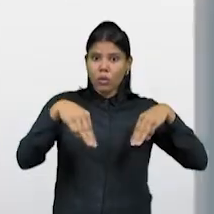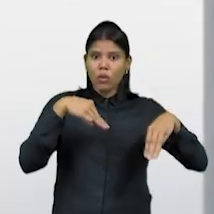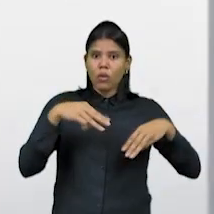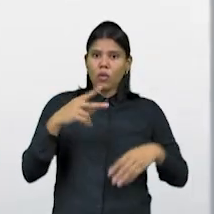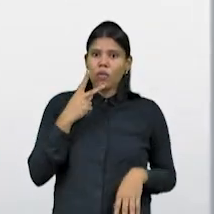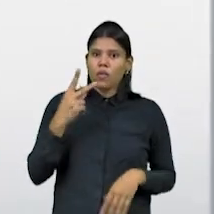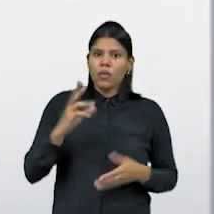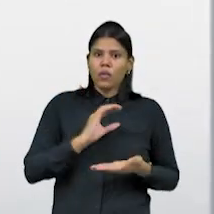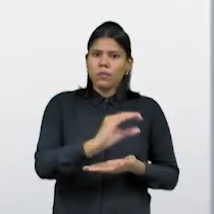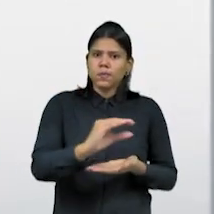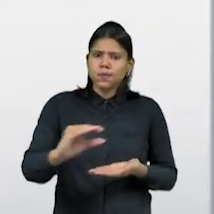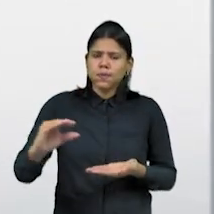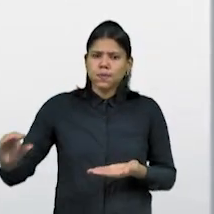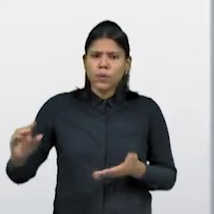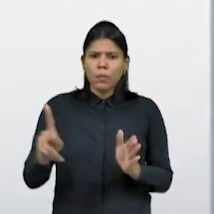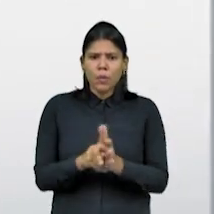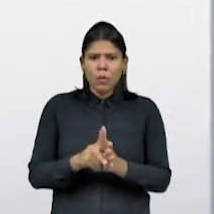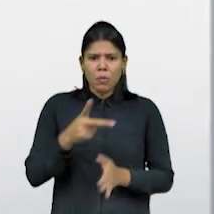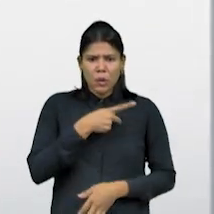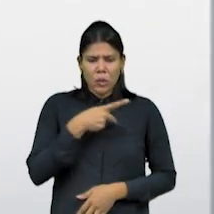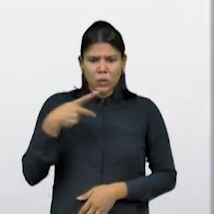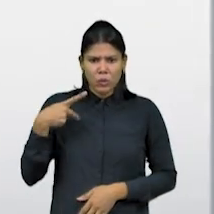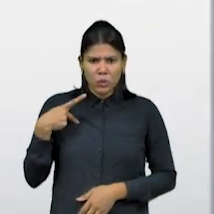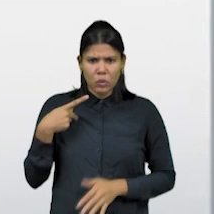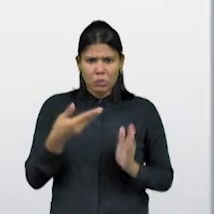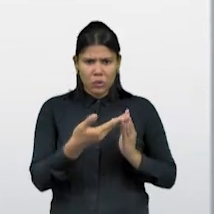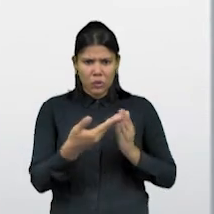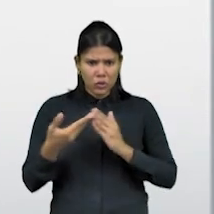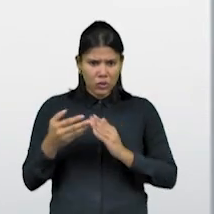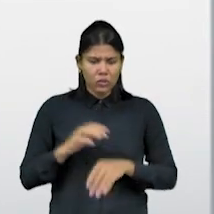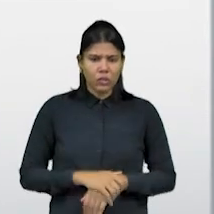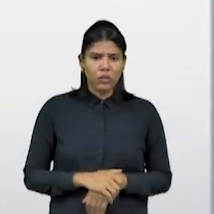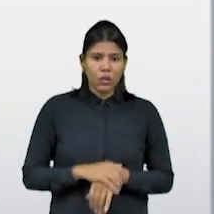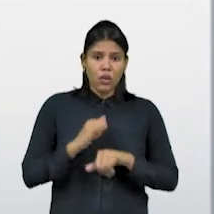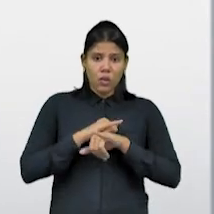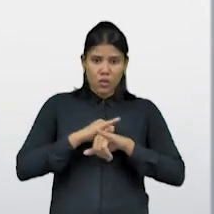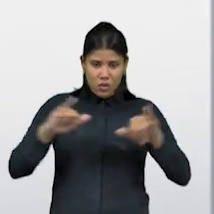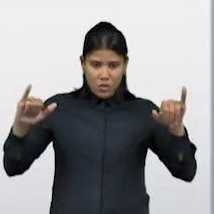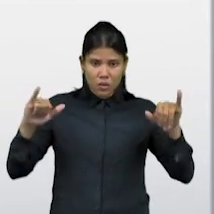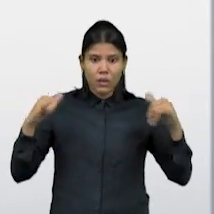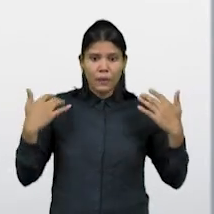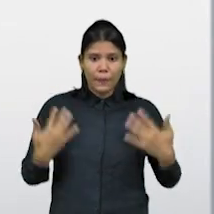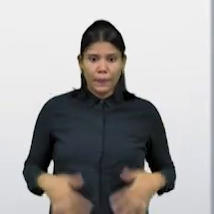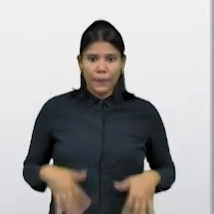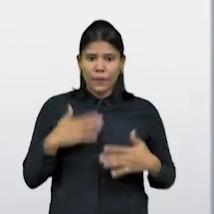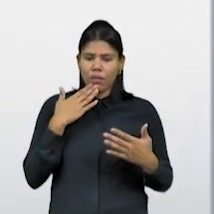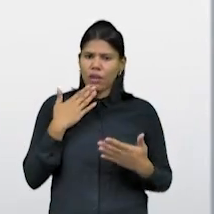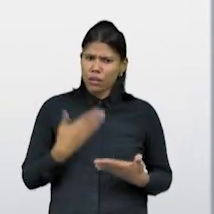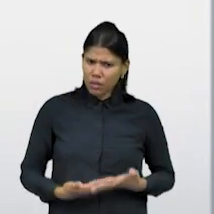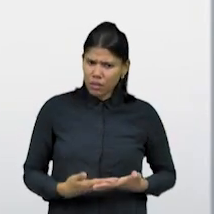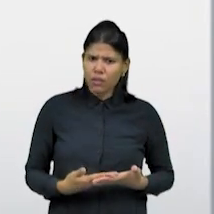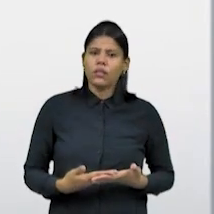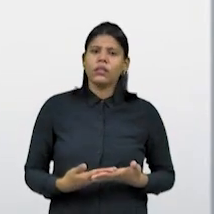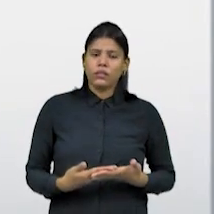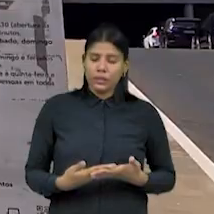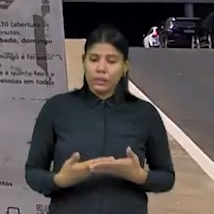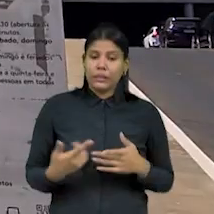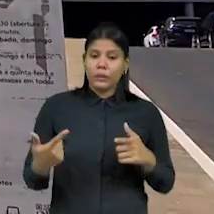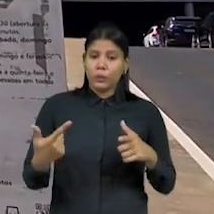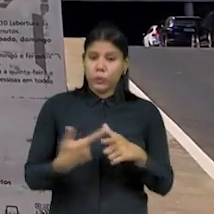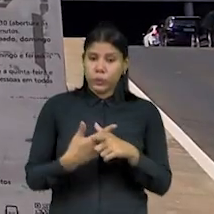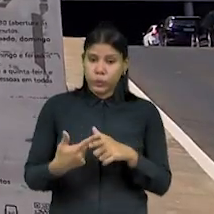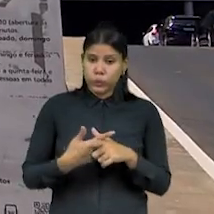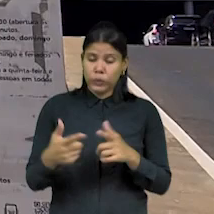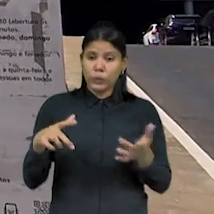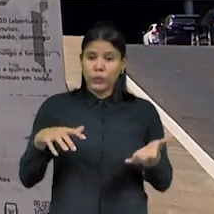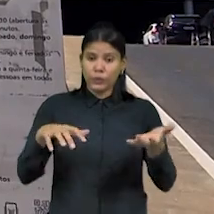Uma reportagem divulgada pelo jornal Folha de São Paulo causou espanto e sacudiu os bastidores do Congresso